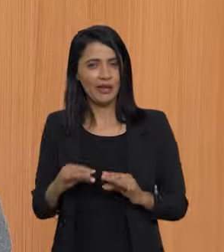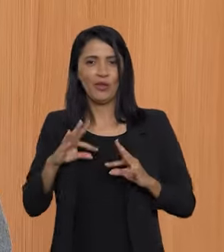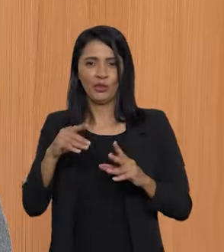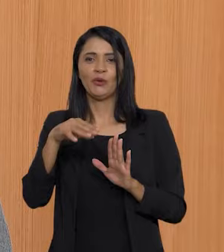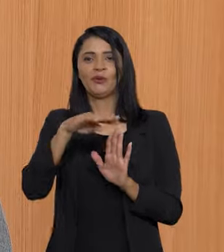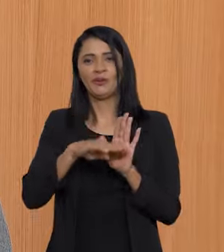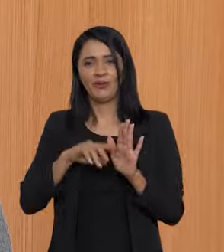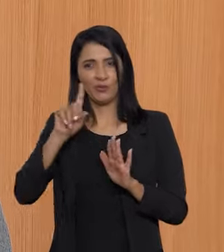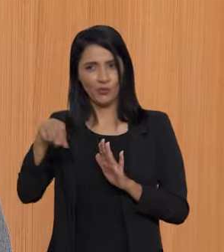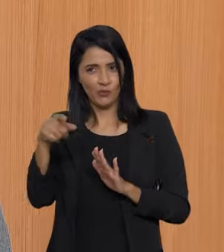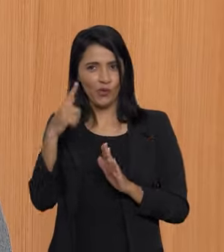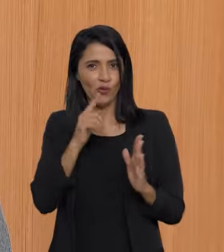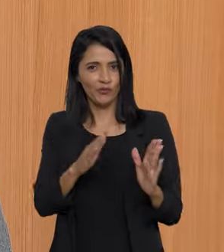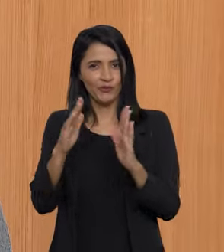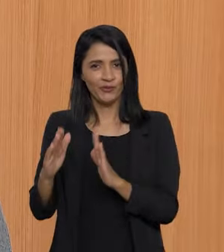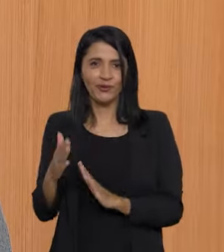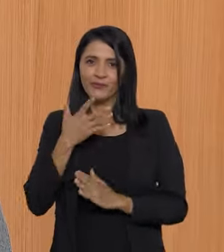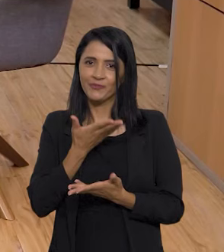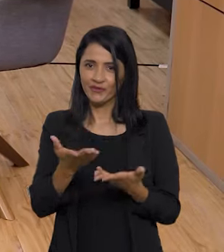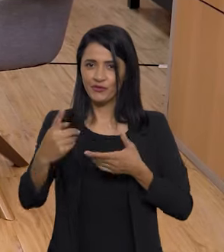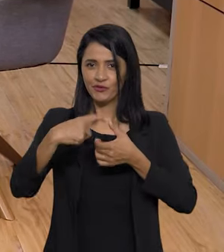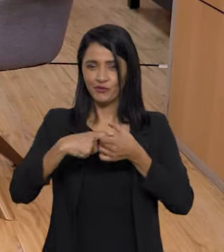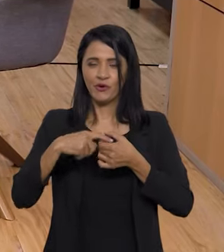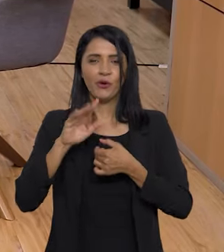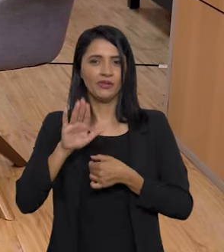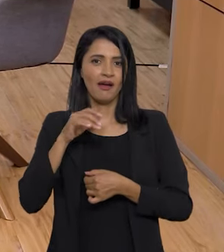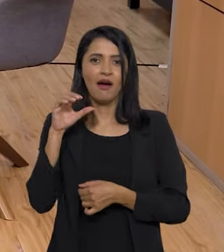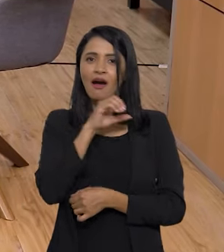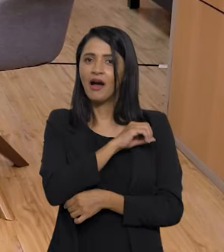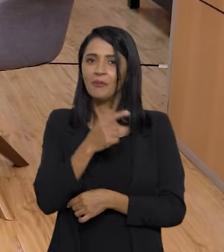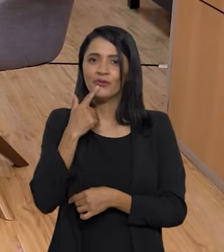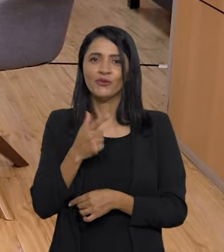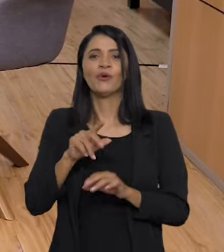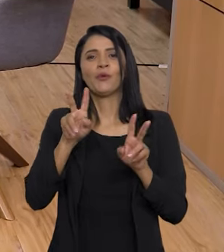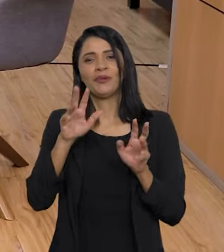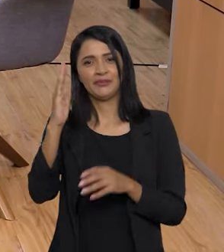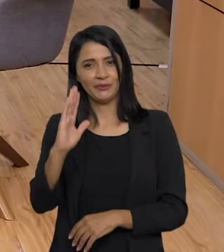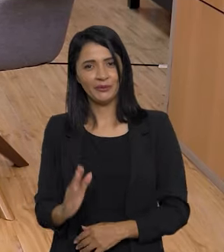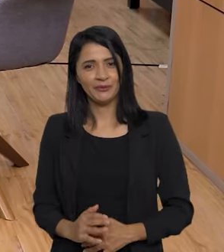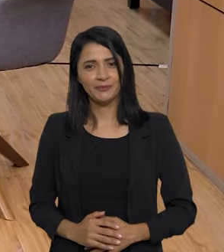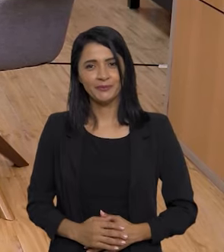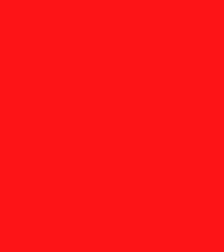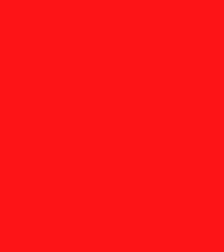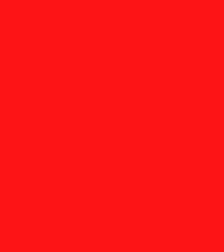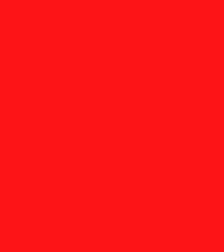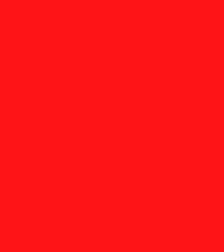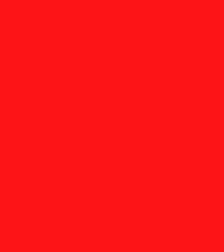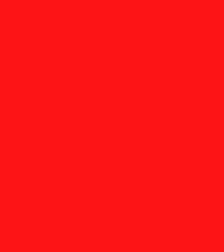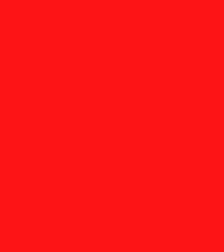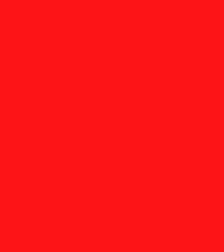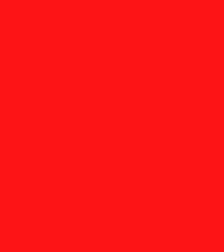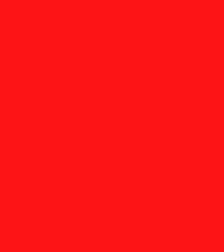detalhar todos esses programas no próximo bloco. Bom, e a gente volta daqui a pouquinho com o Brasil em Pauta.